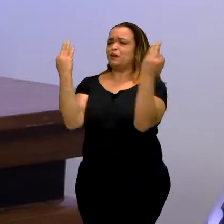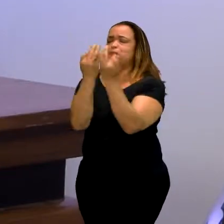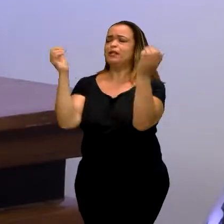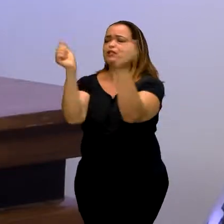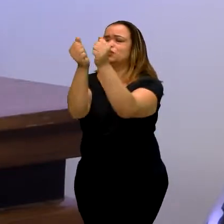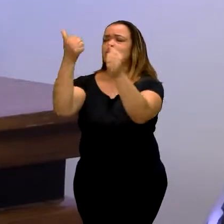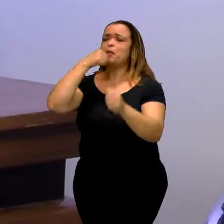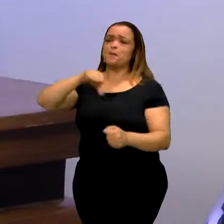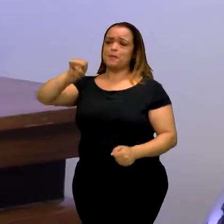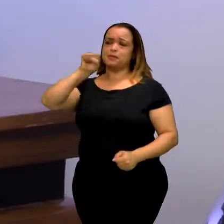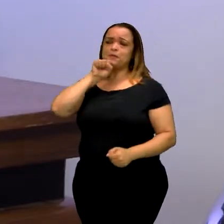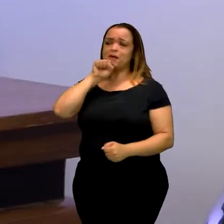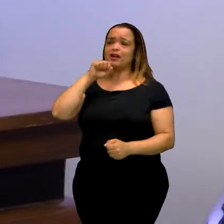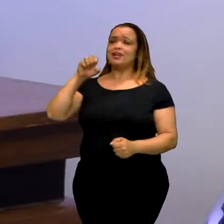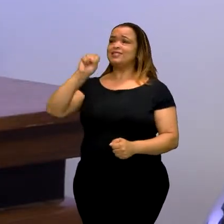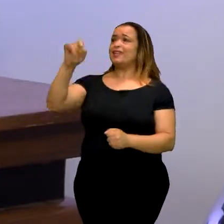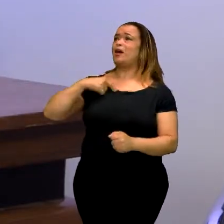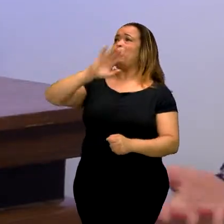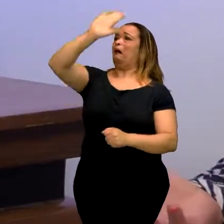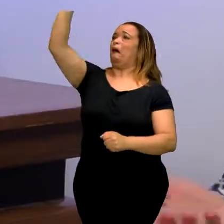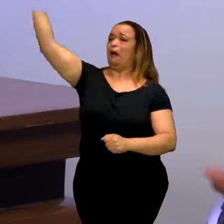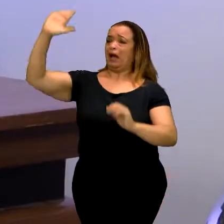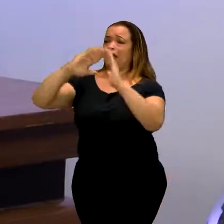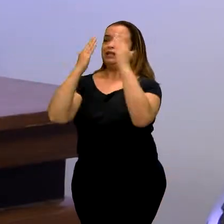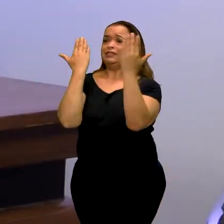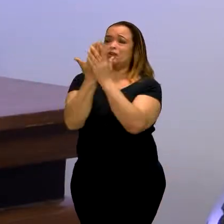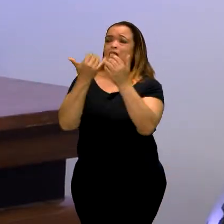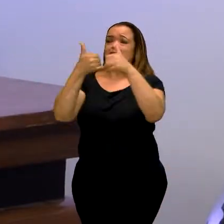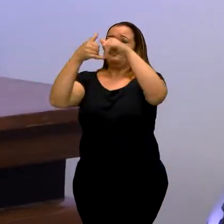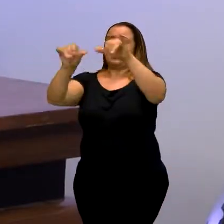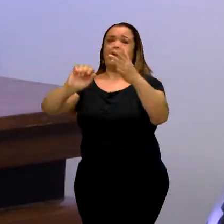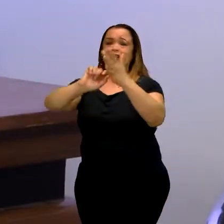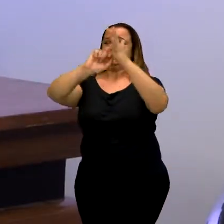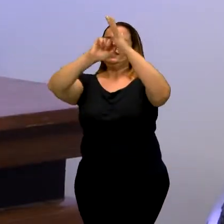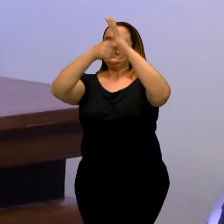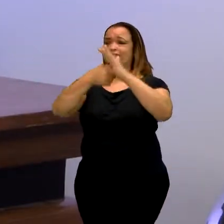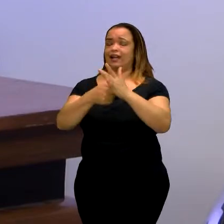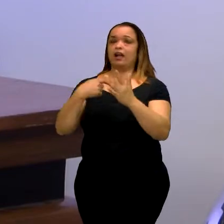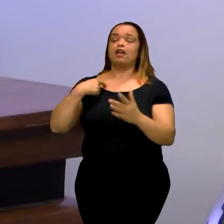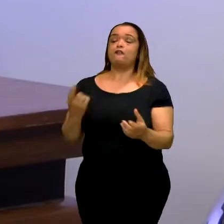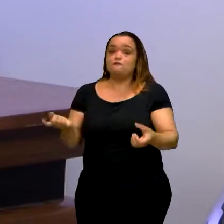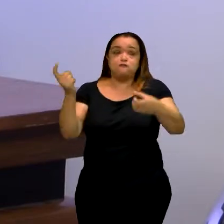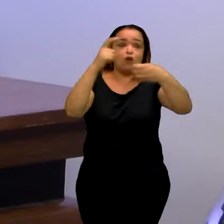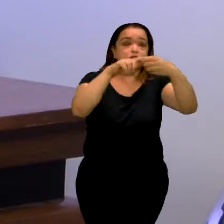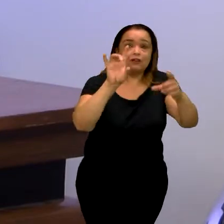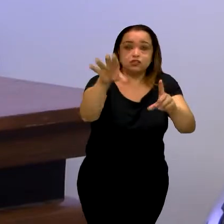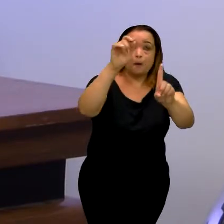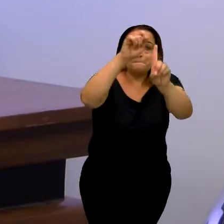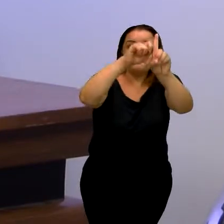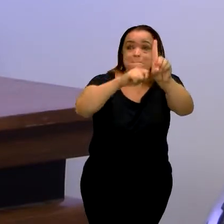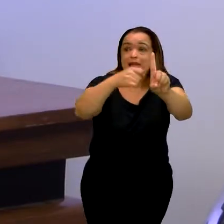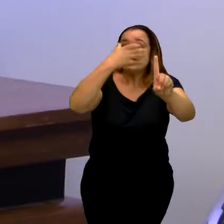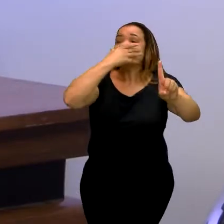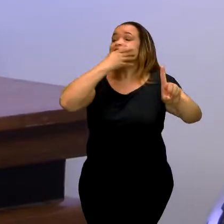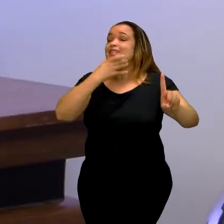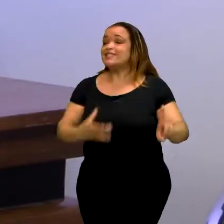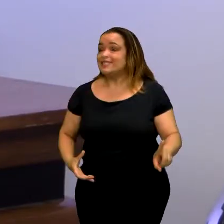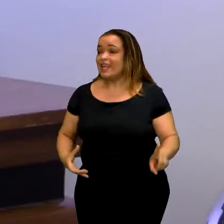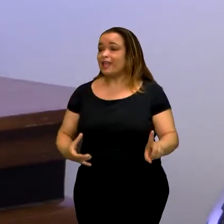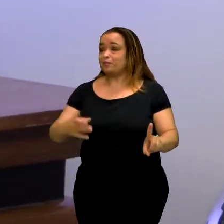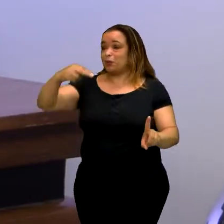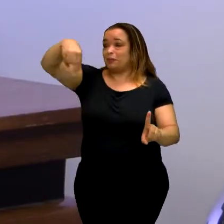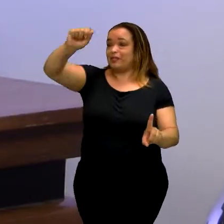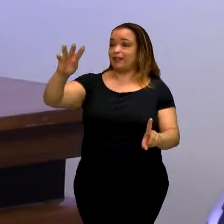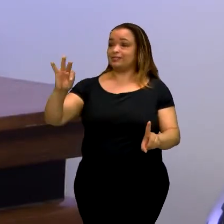mãe. Se eu fosse para essa escola, eu ia ter que voltar só uma vez por ano no Natal para ver meus familiares, assim como as outras